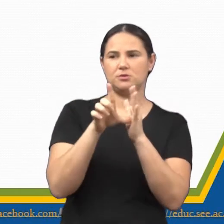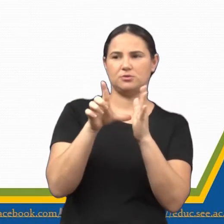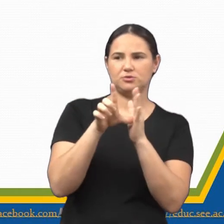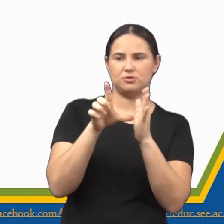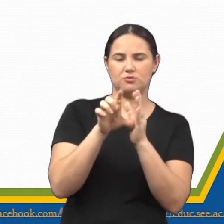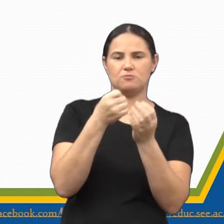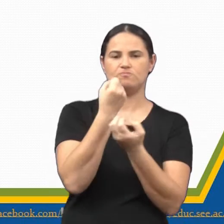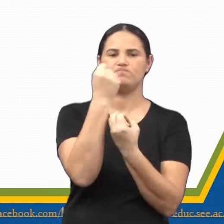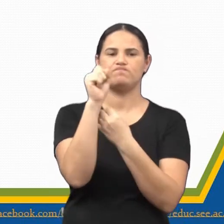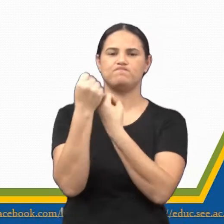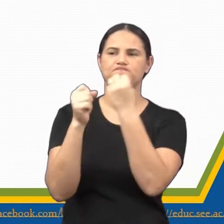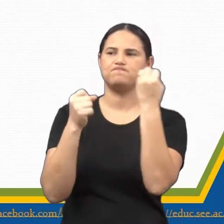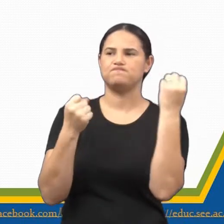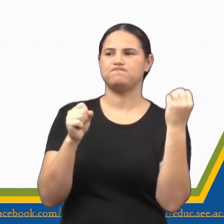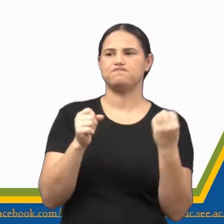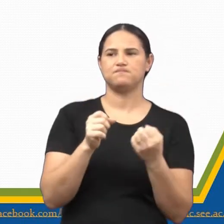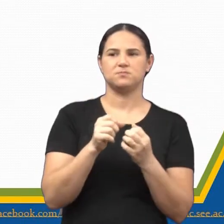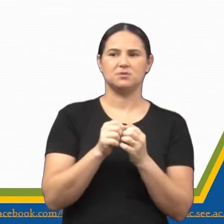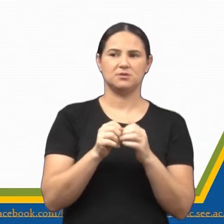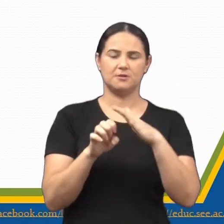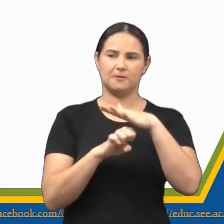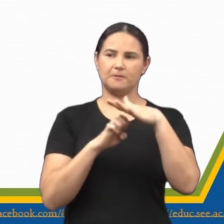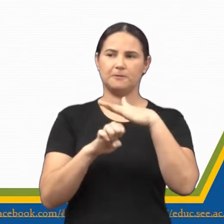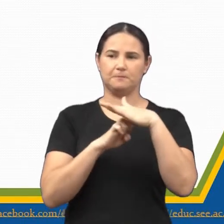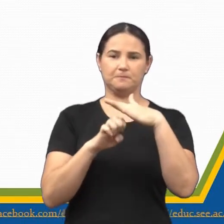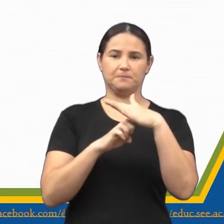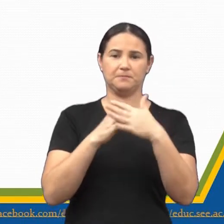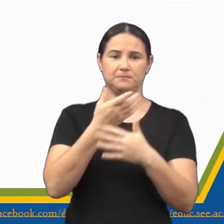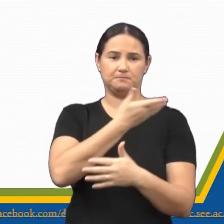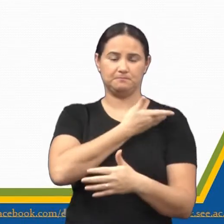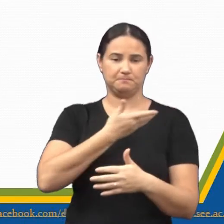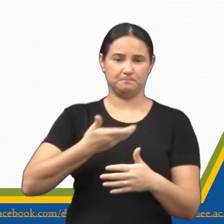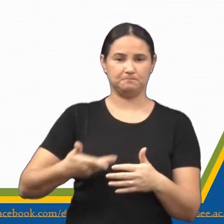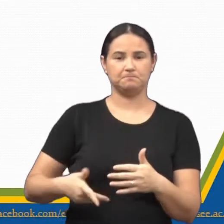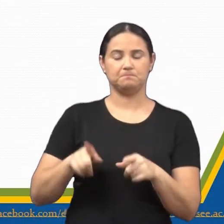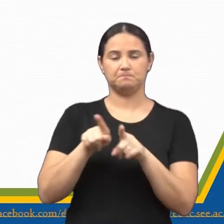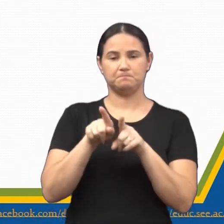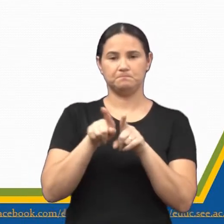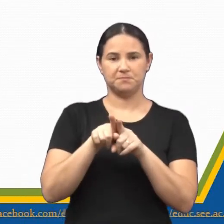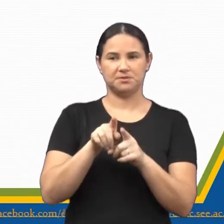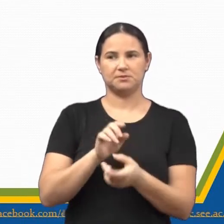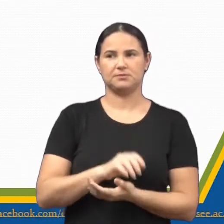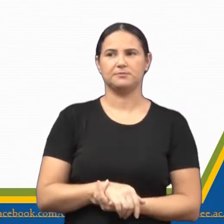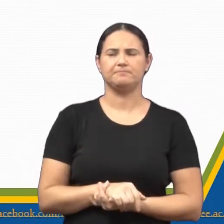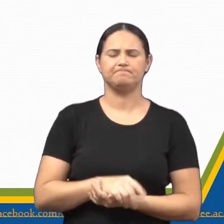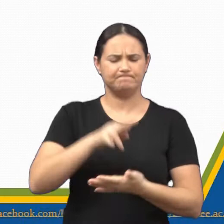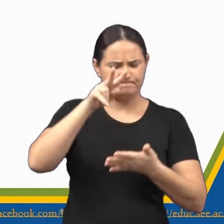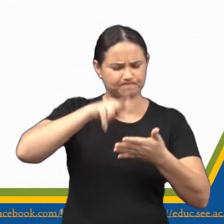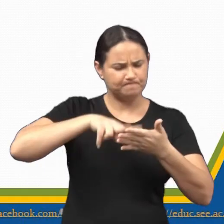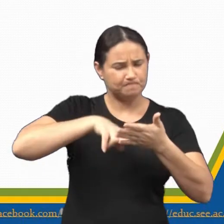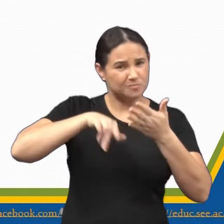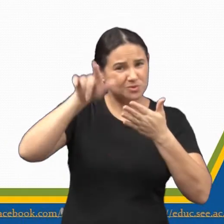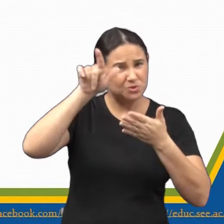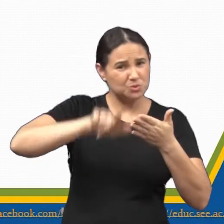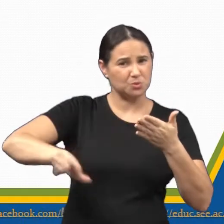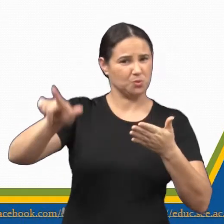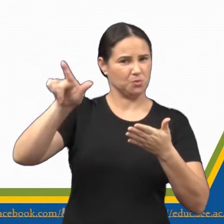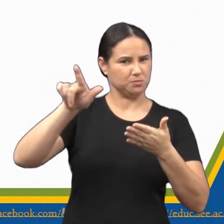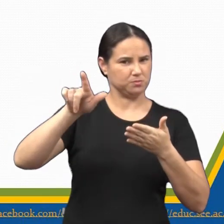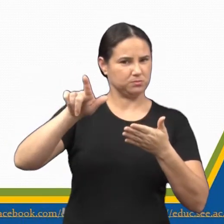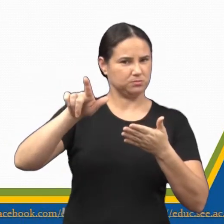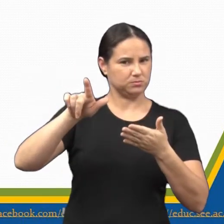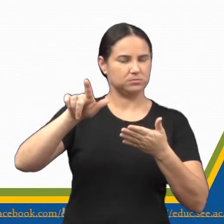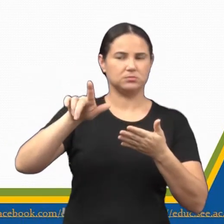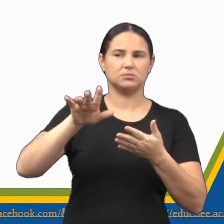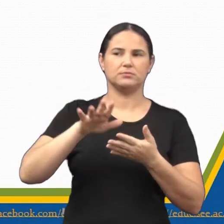indústrias, empresas e repartições públicas. Queria nós lêssemos mais uma vez aí na telinha, pra você entender.